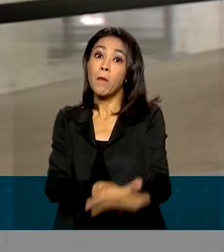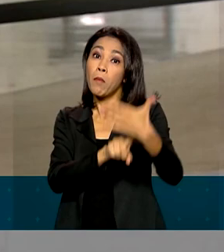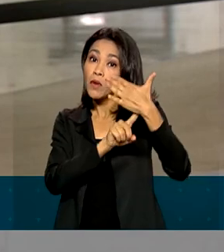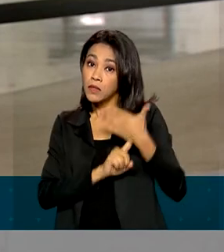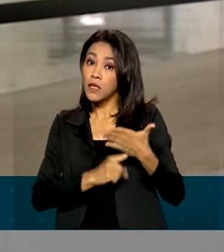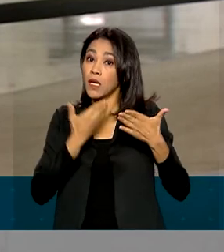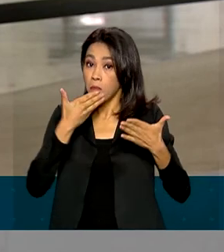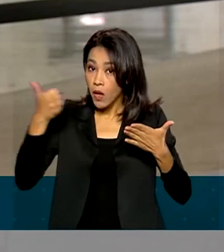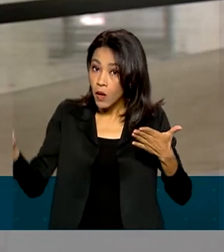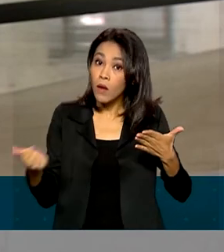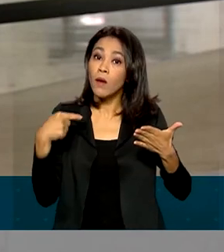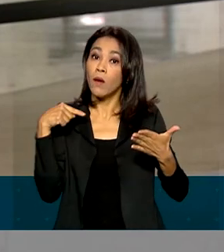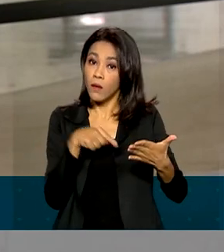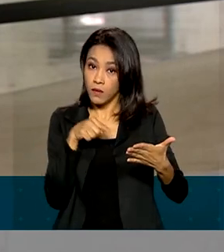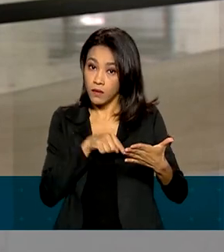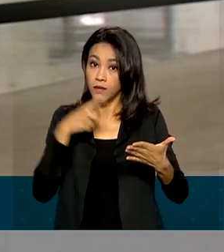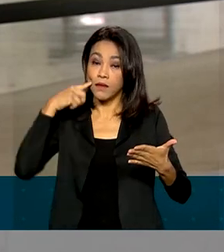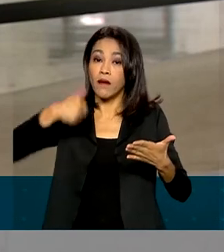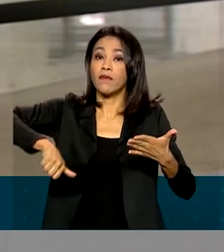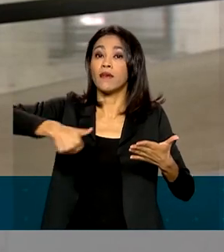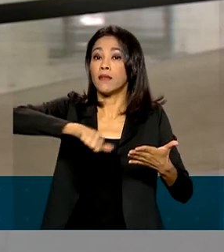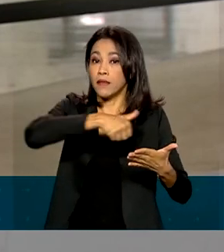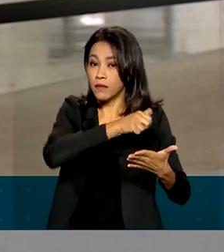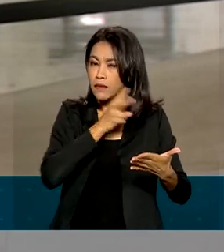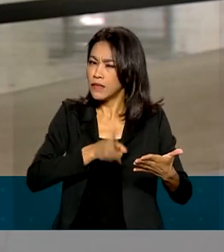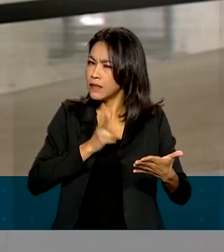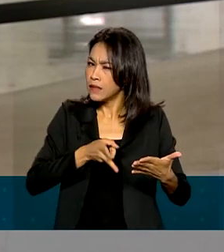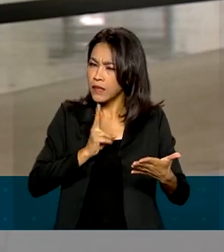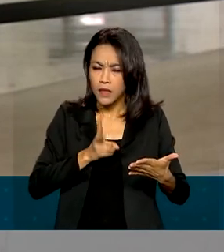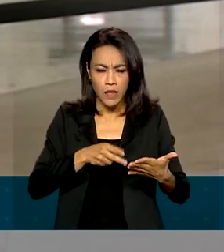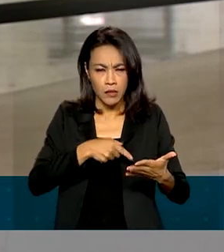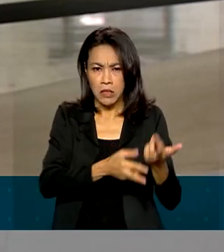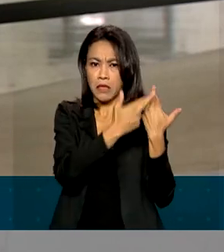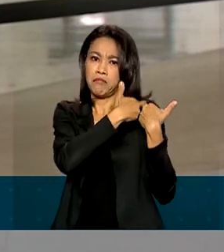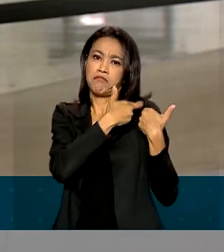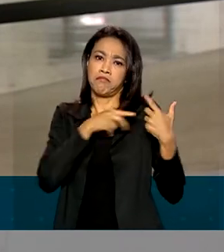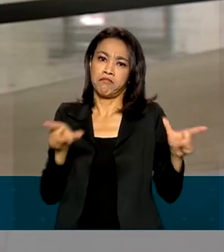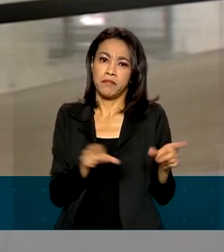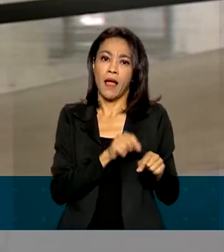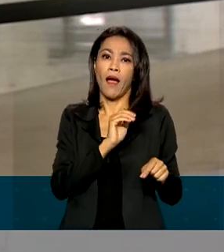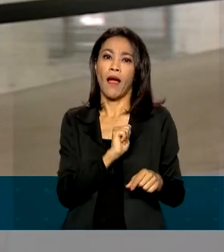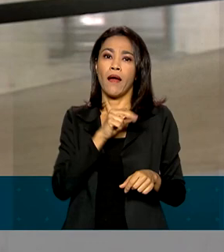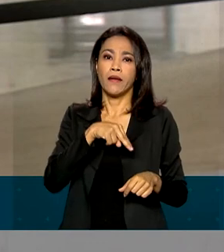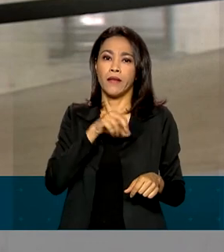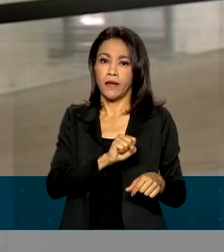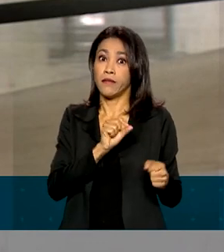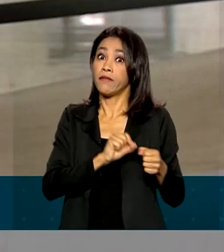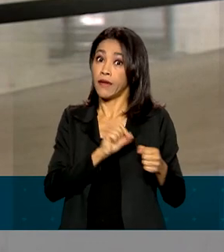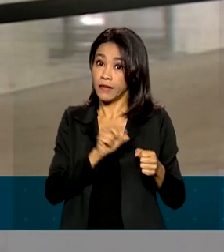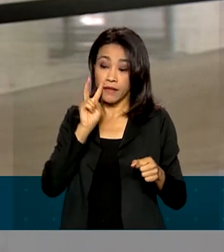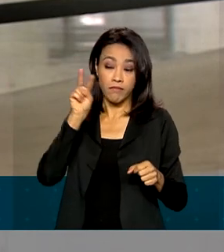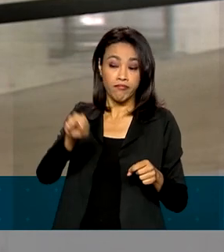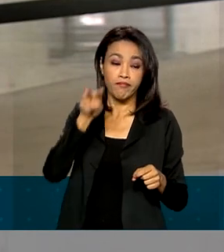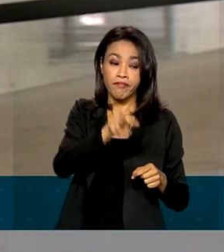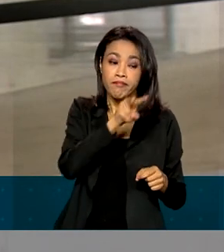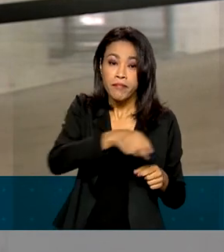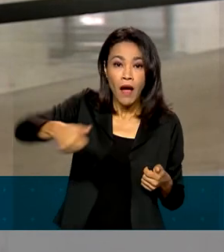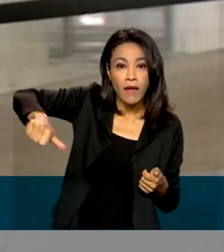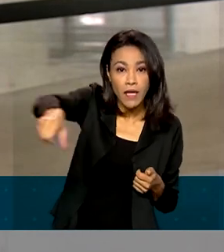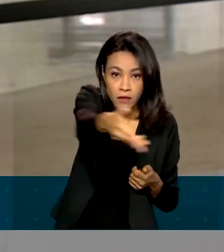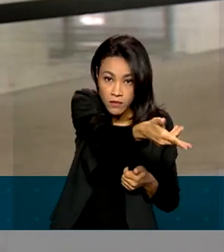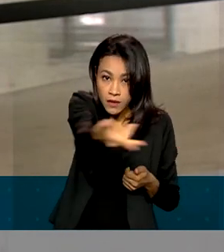seu desempenho na avaliação que é feita regularmente pela ANS. Lembrando que a medida não afeta beneficiários já